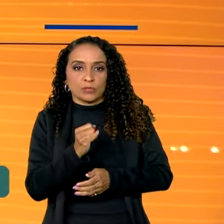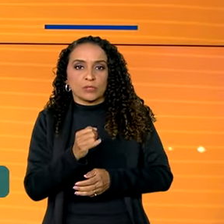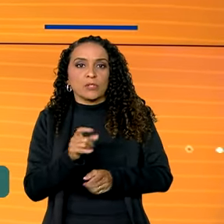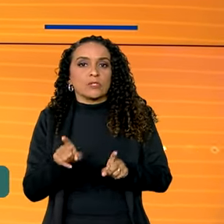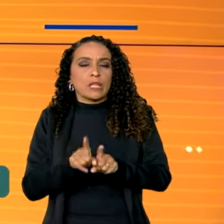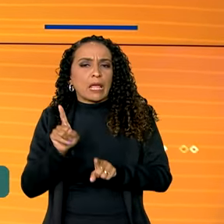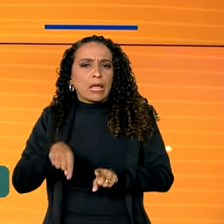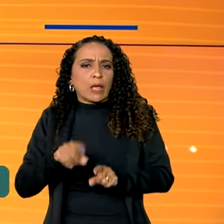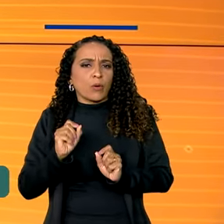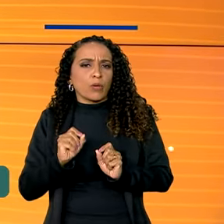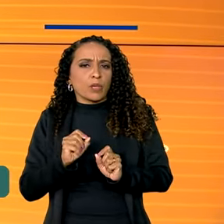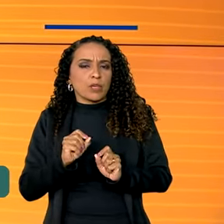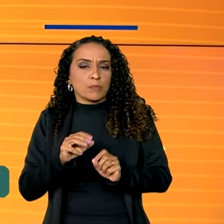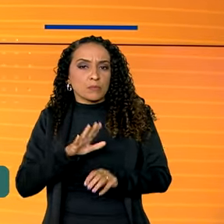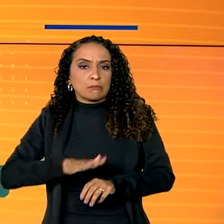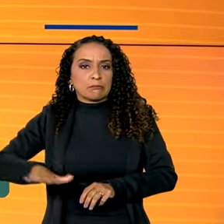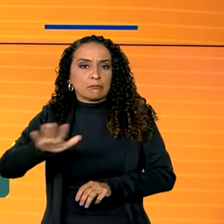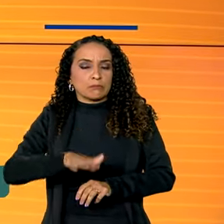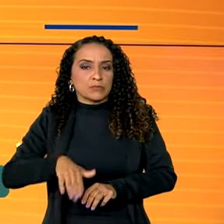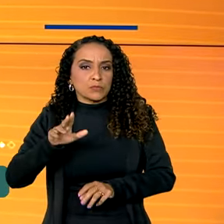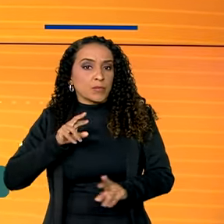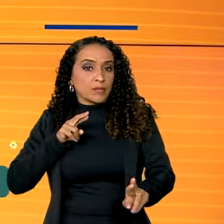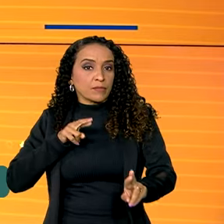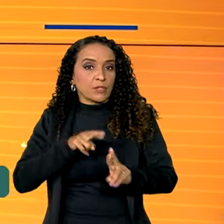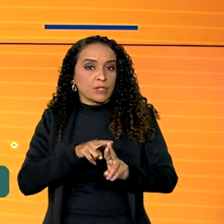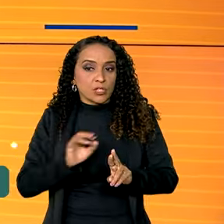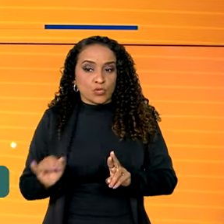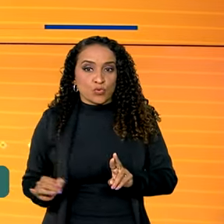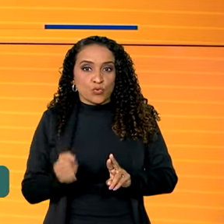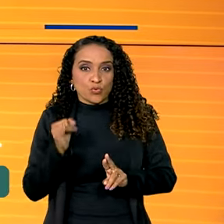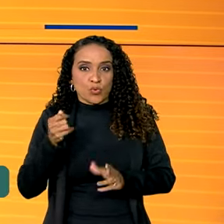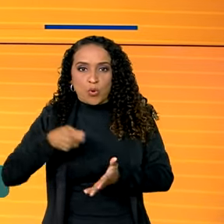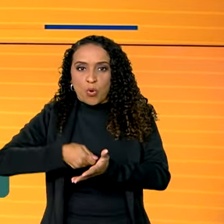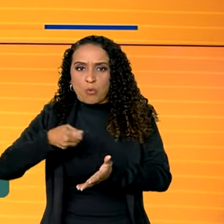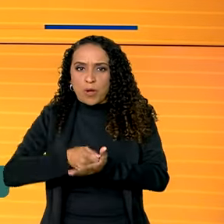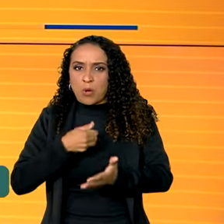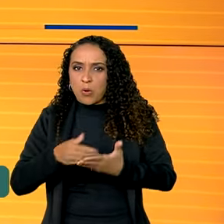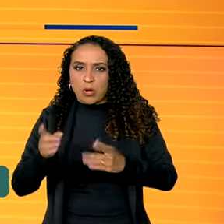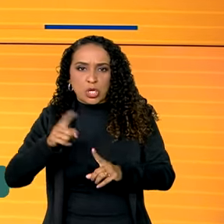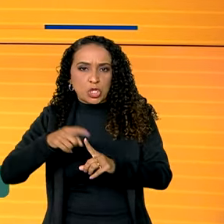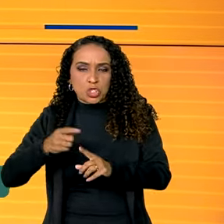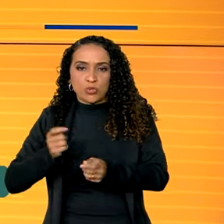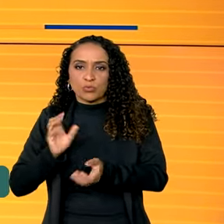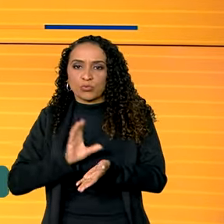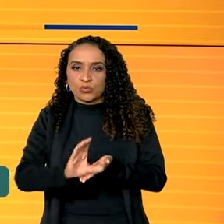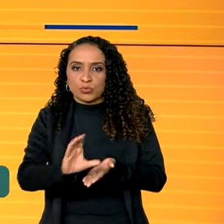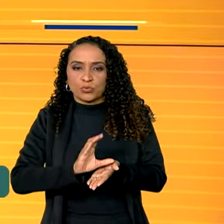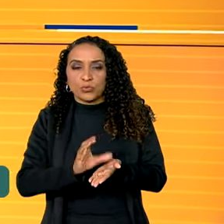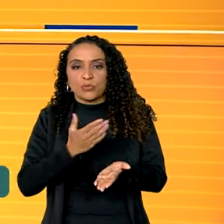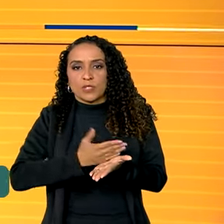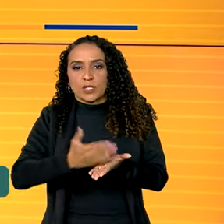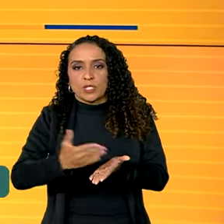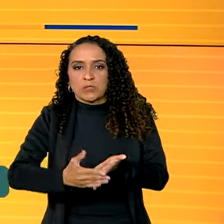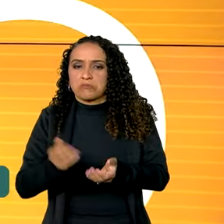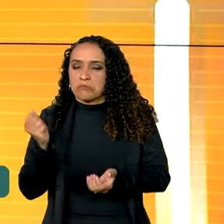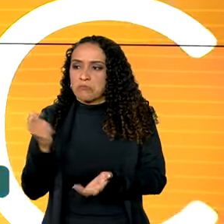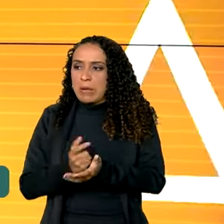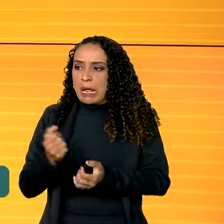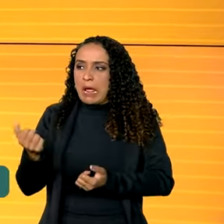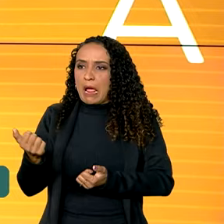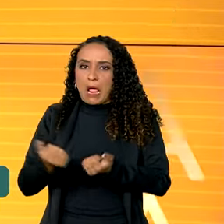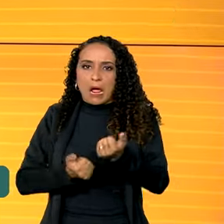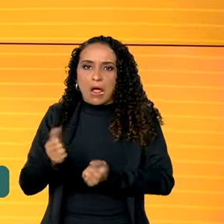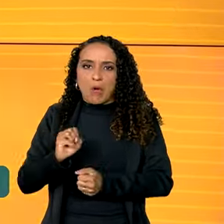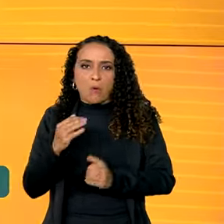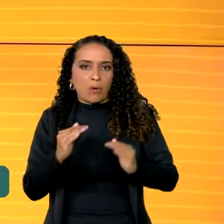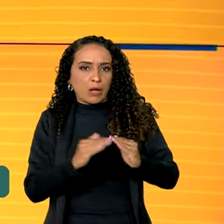e é considerada pelo mercado como uma referência para os juros cobrados em qualquer tipo de financiamento, seja na compra de um carro ou